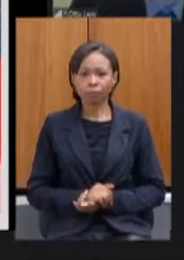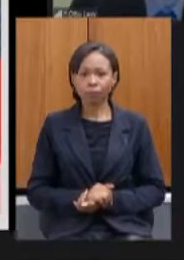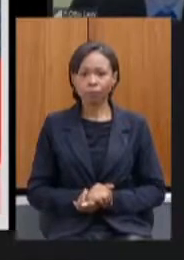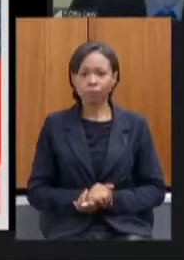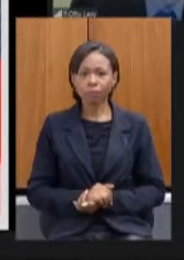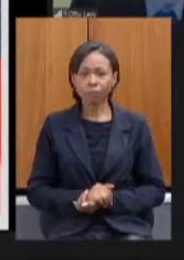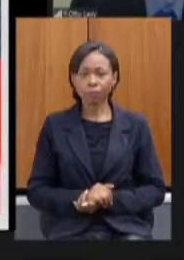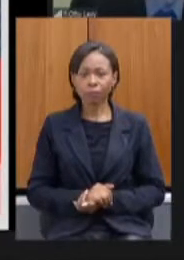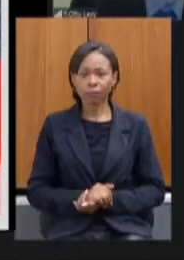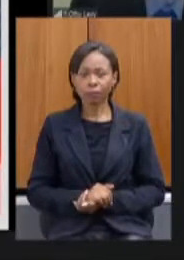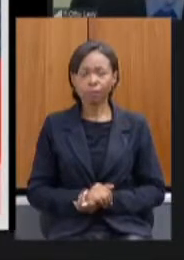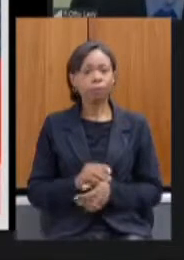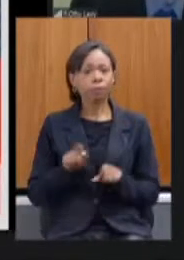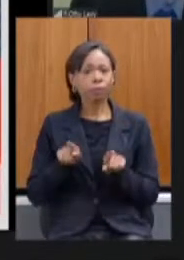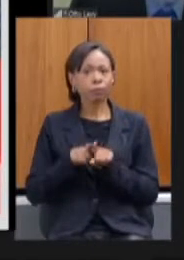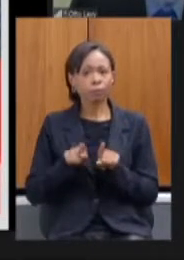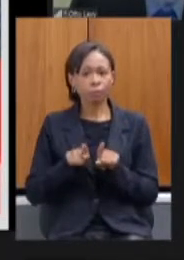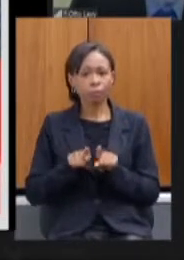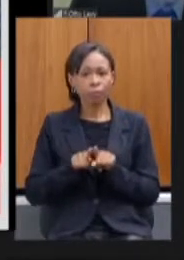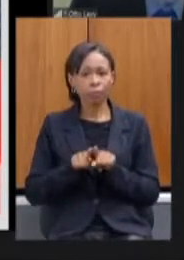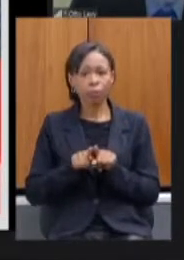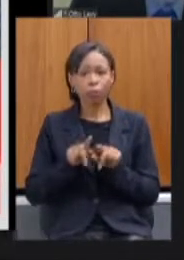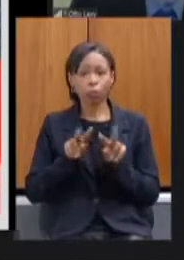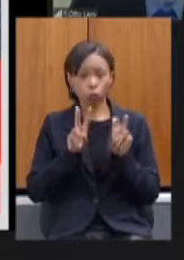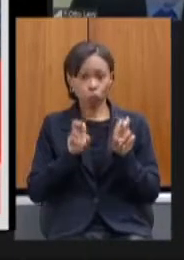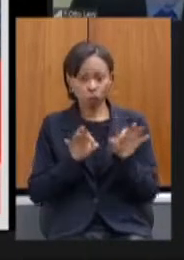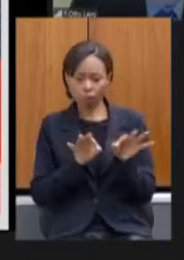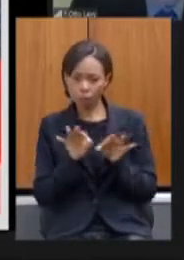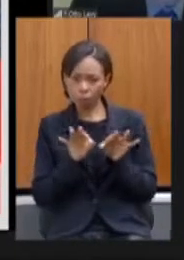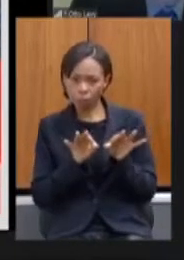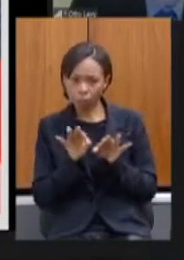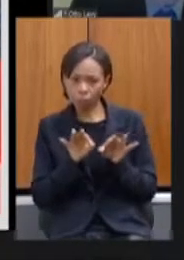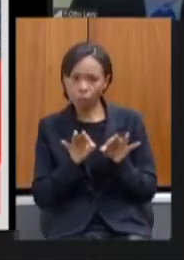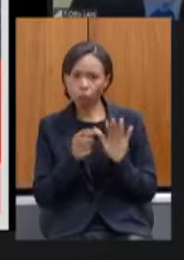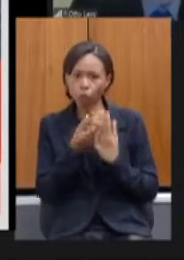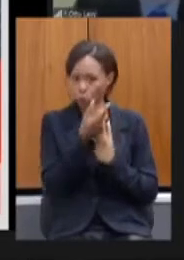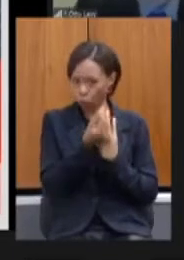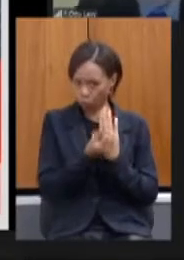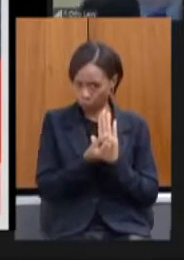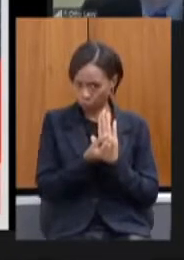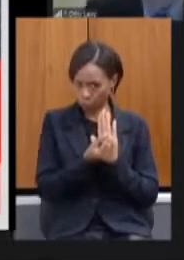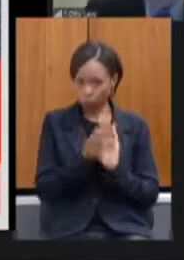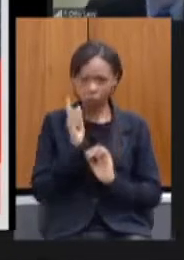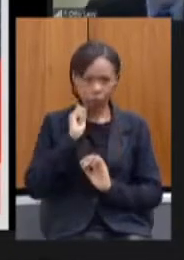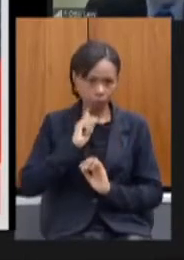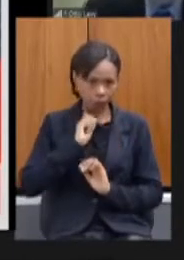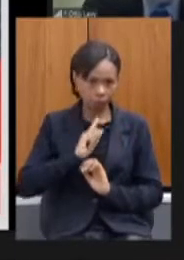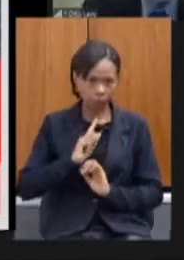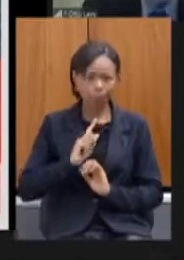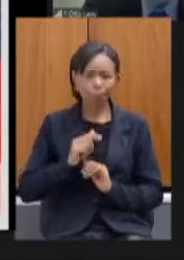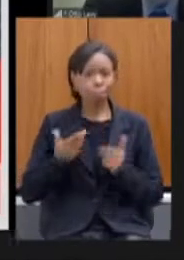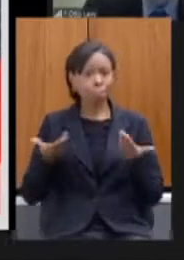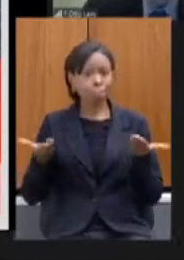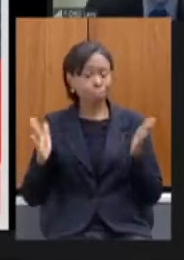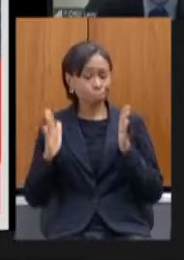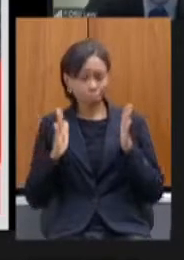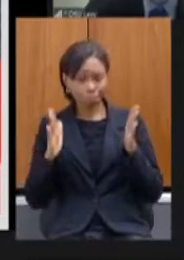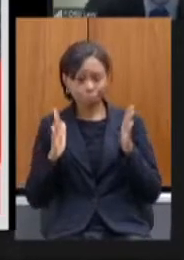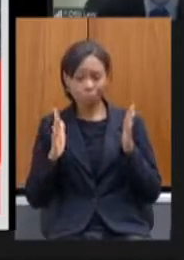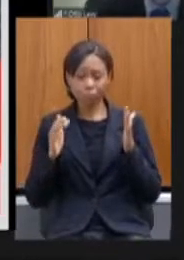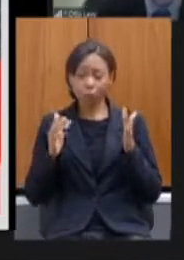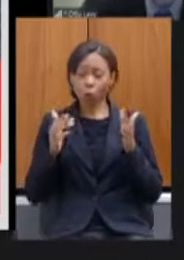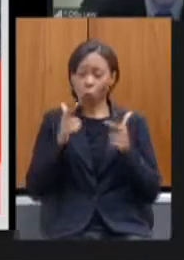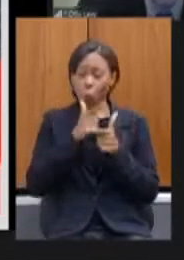ainda temos de planejamento e orçamento do estado diante da grave crise financeira que